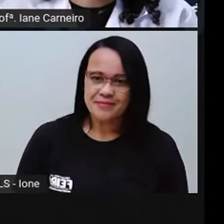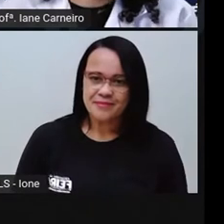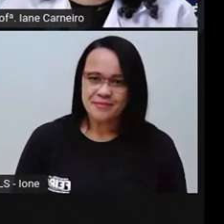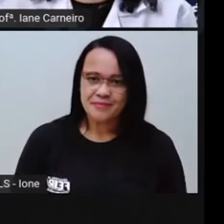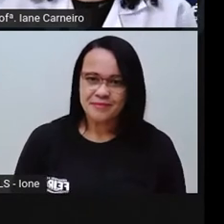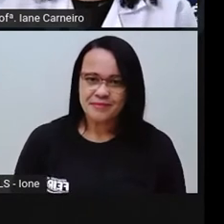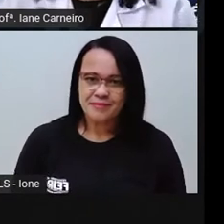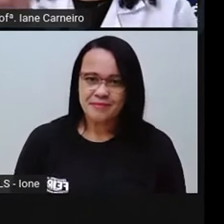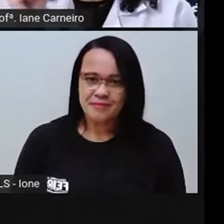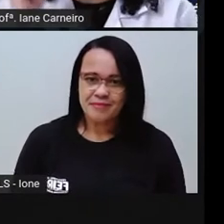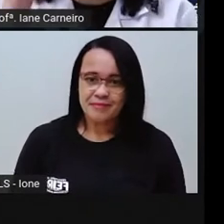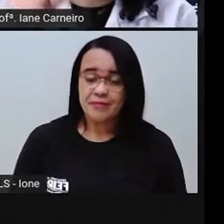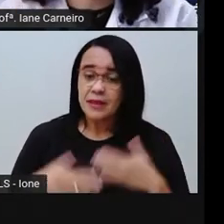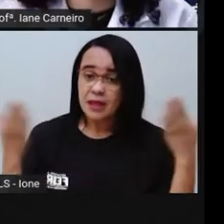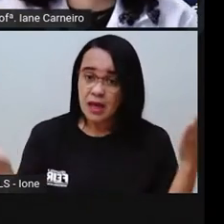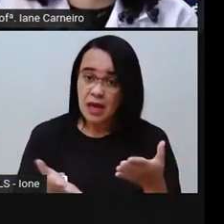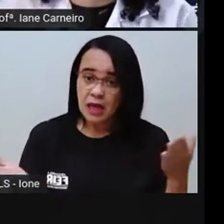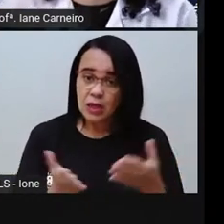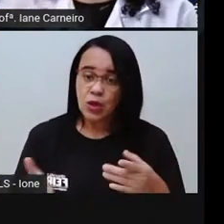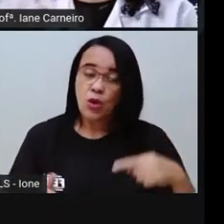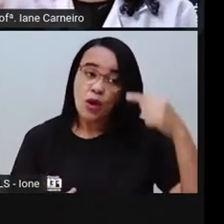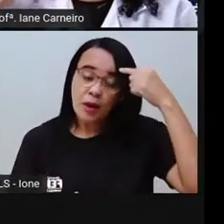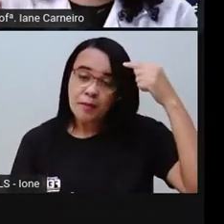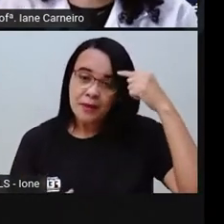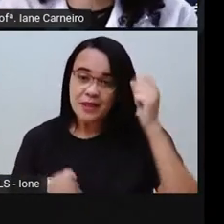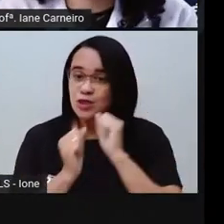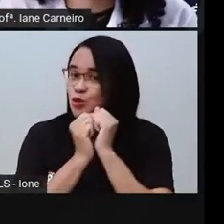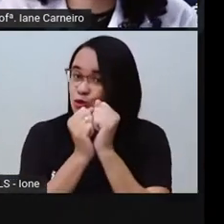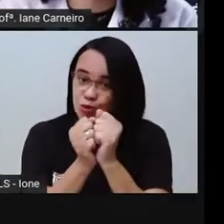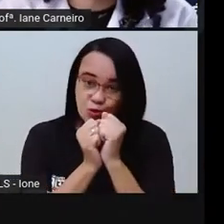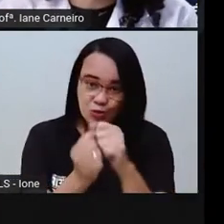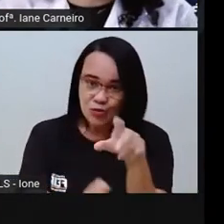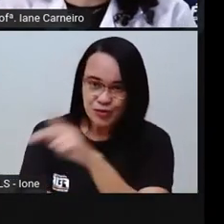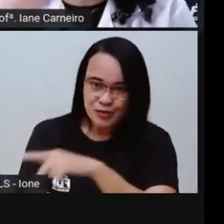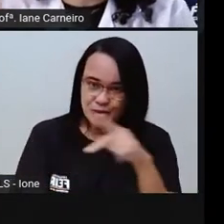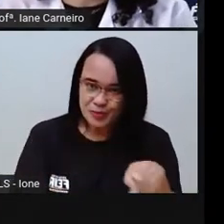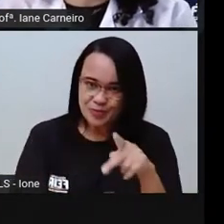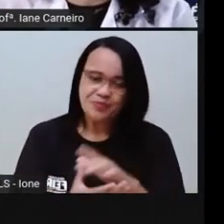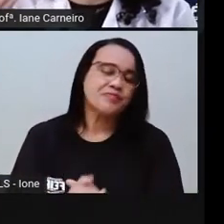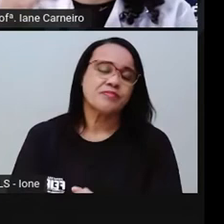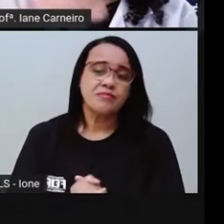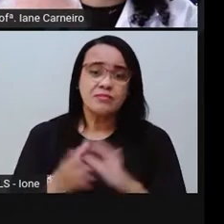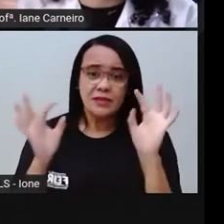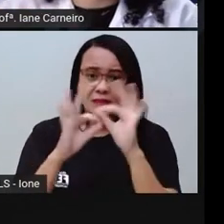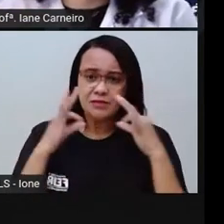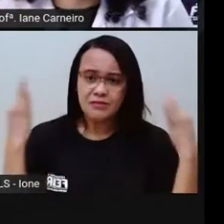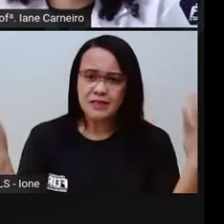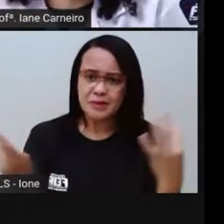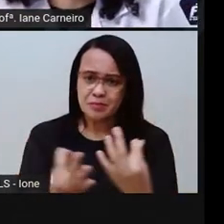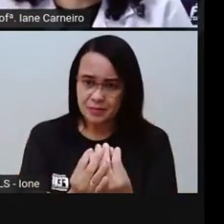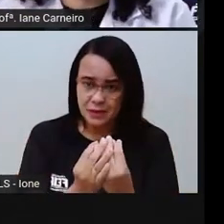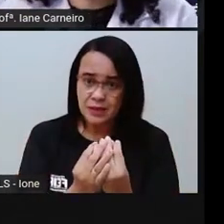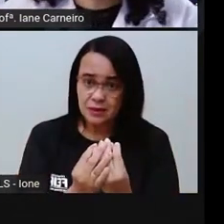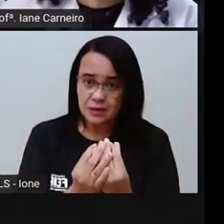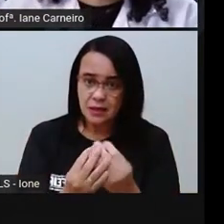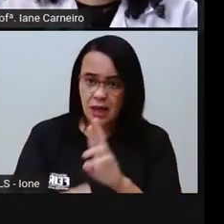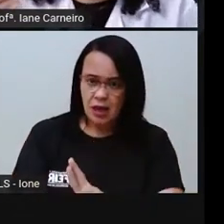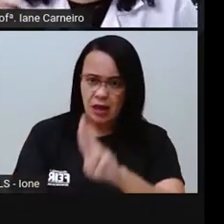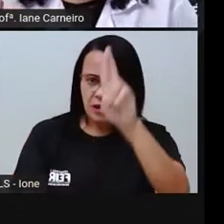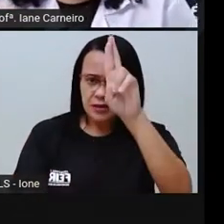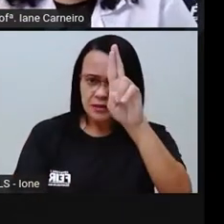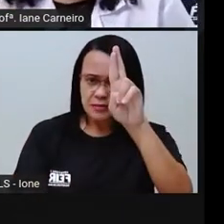E aí, ó, eu quero que vocês pensem aqui junto comigo. Nas famílias, né? Quem é que exerce o papel de mãe, né?